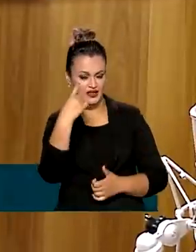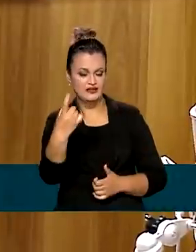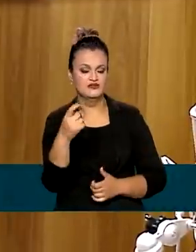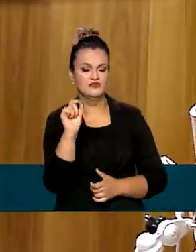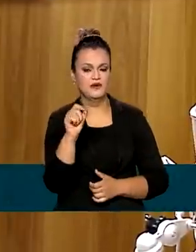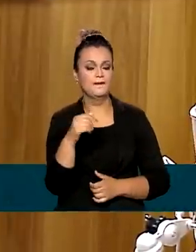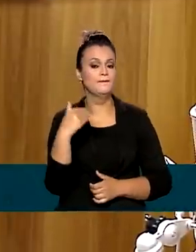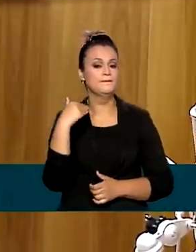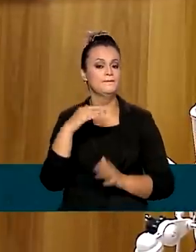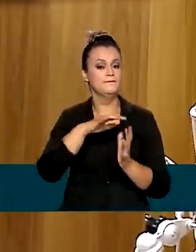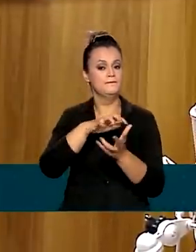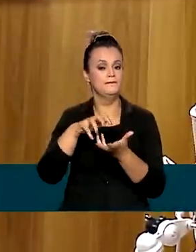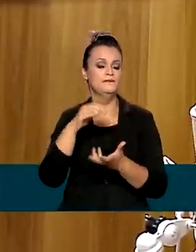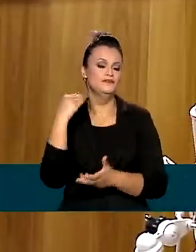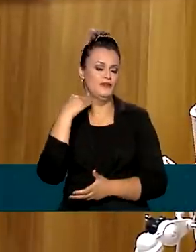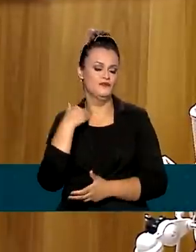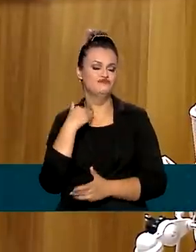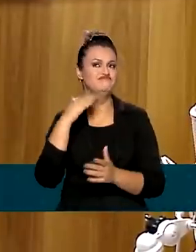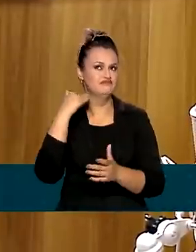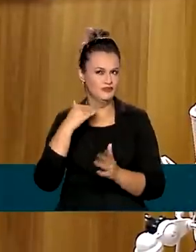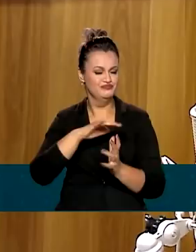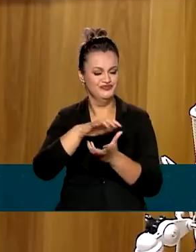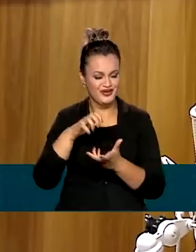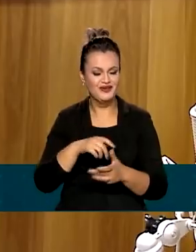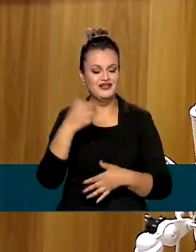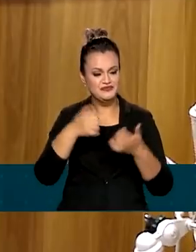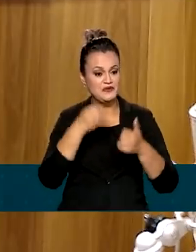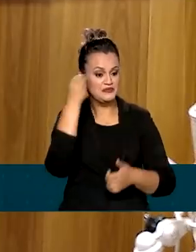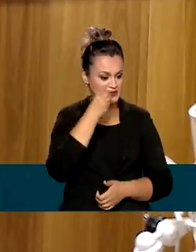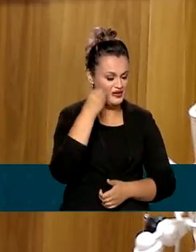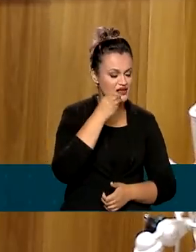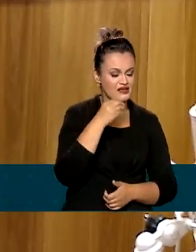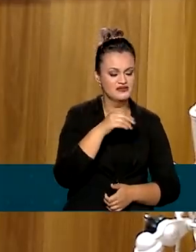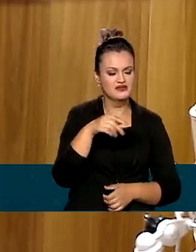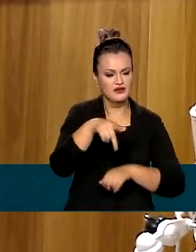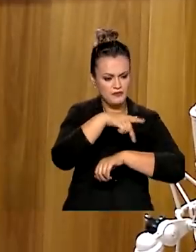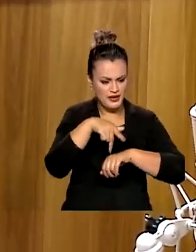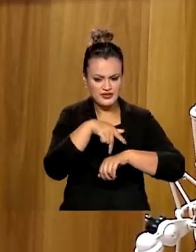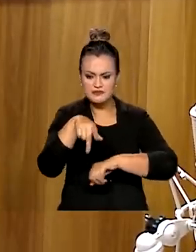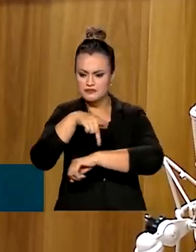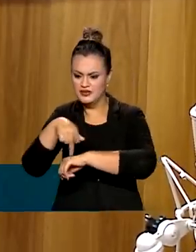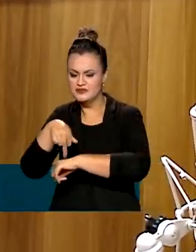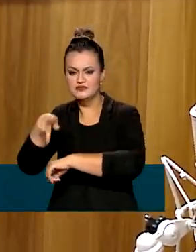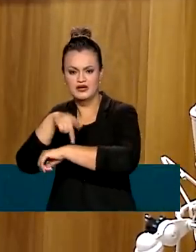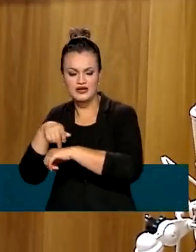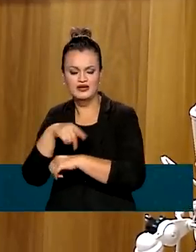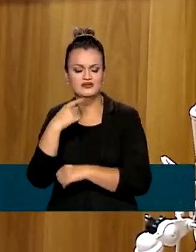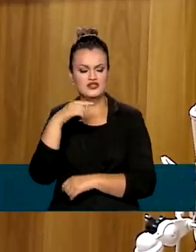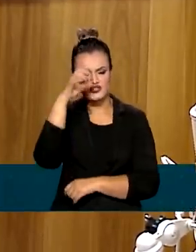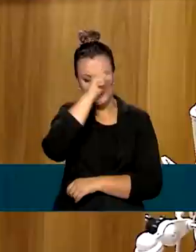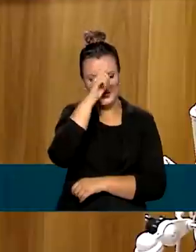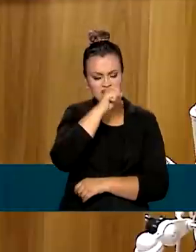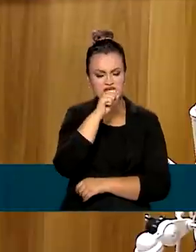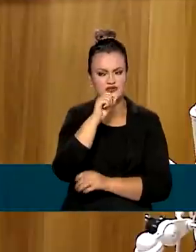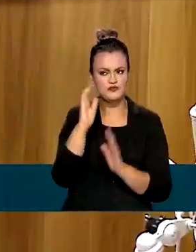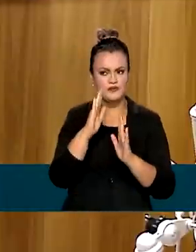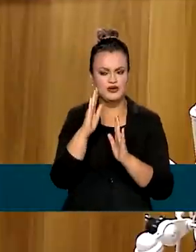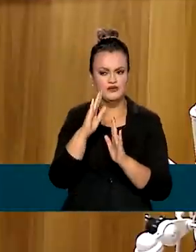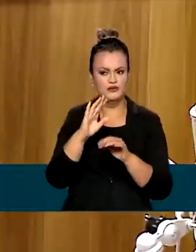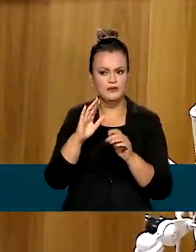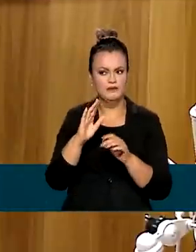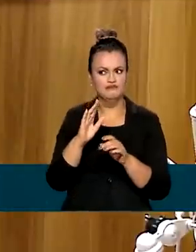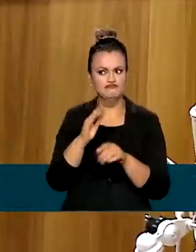o Banco Mundial, da experiência que ele observou de vários países nas suas políticas de recuperação de aprendizagem pós-pandemia, pandemia,